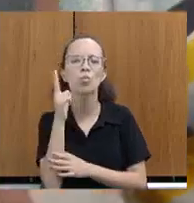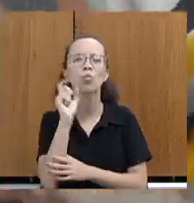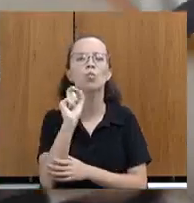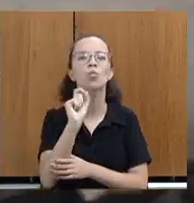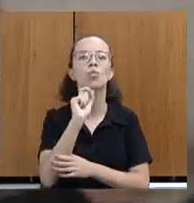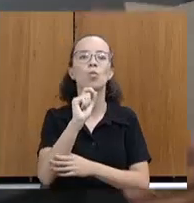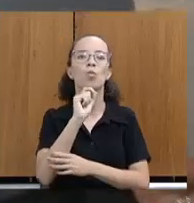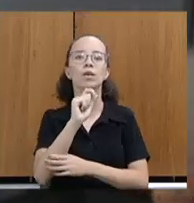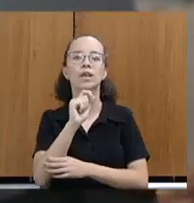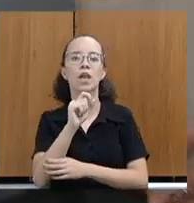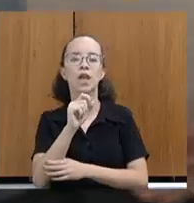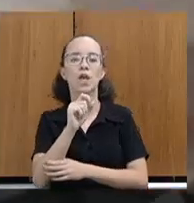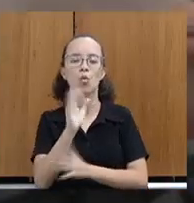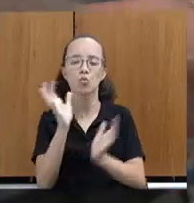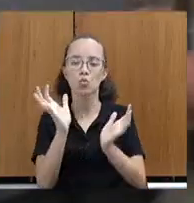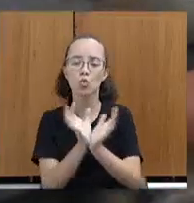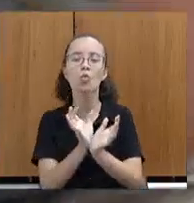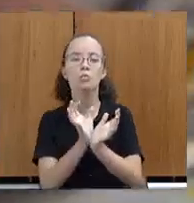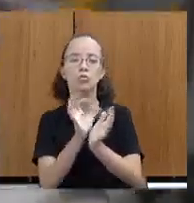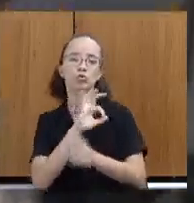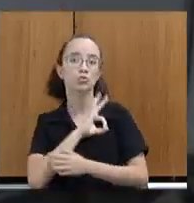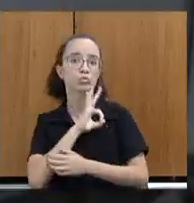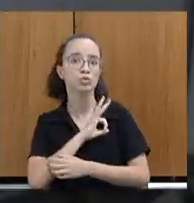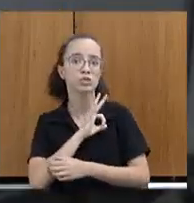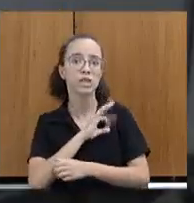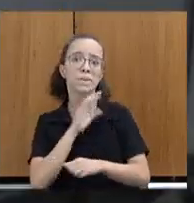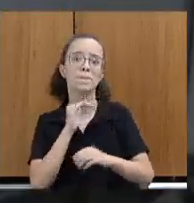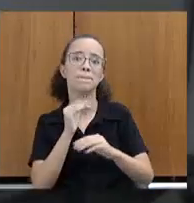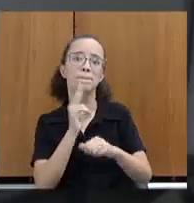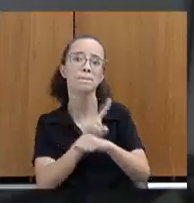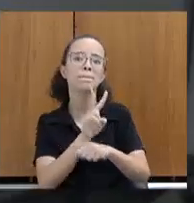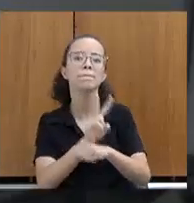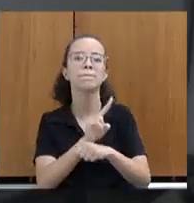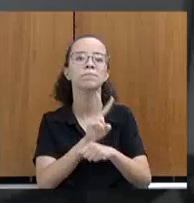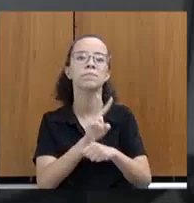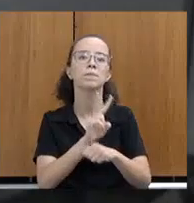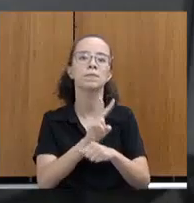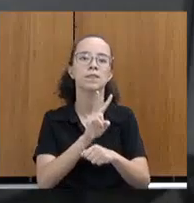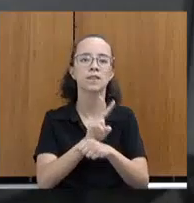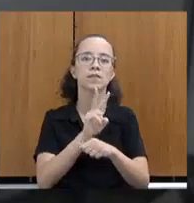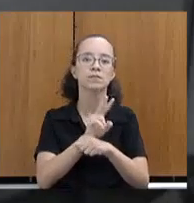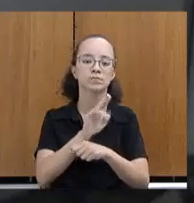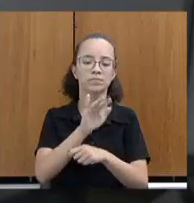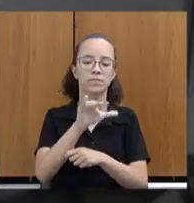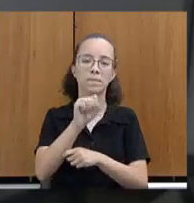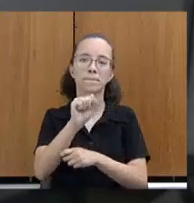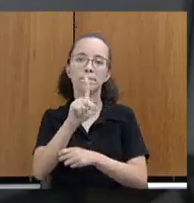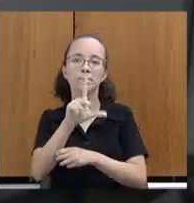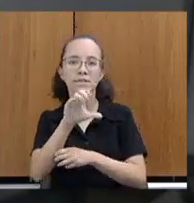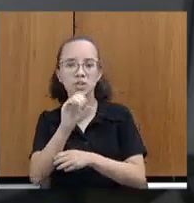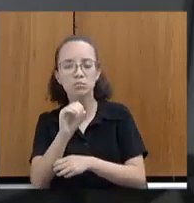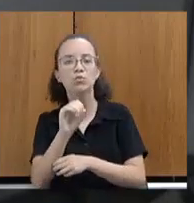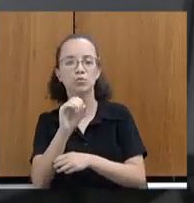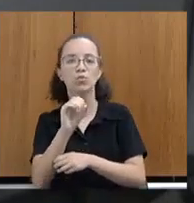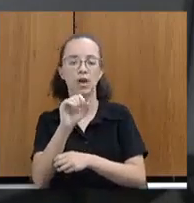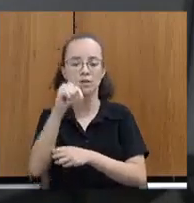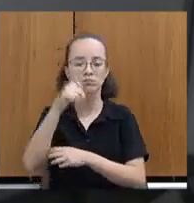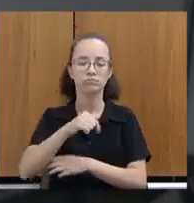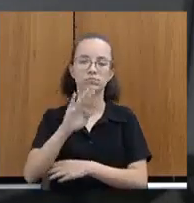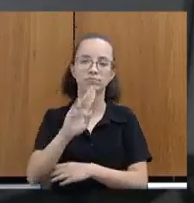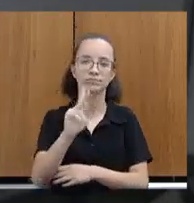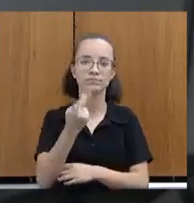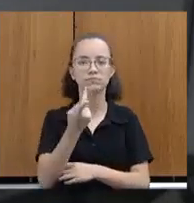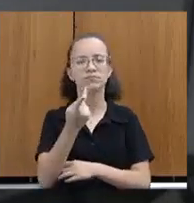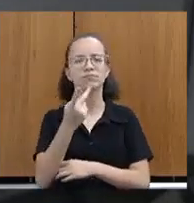ou escolta permanente para Dom Vicente de Paula Ferreira, bispo auxiliar da C10 de Belo Horizonte,